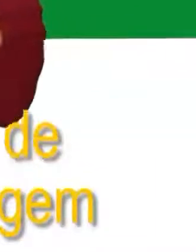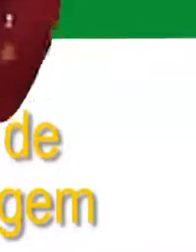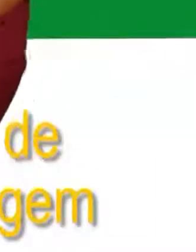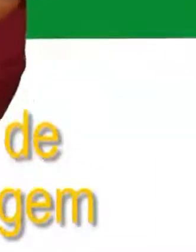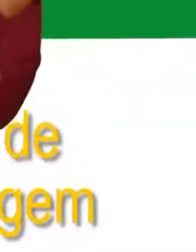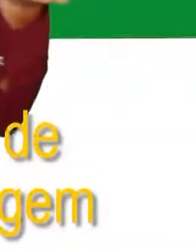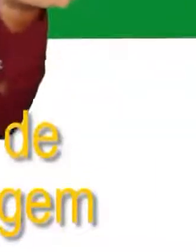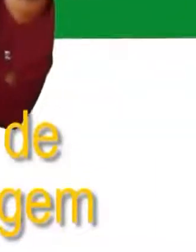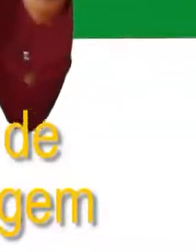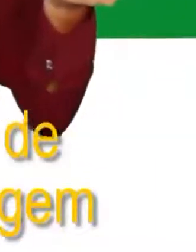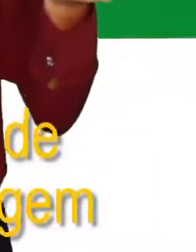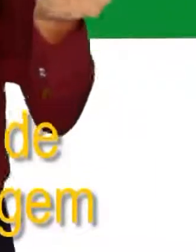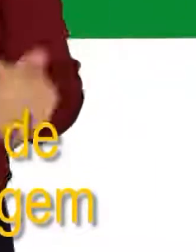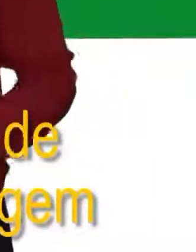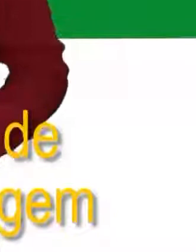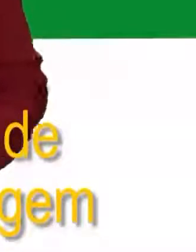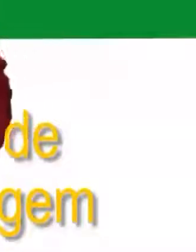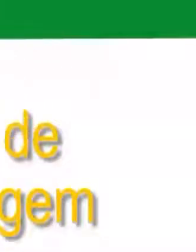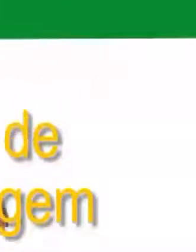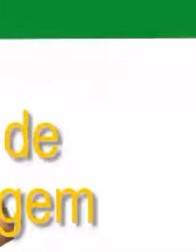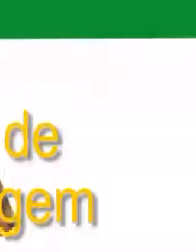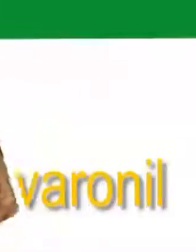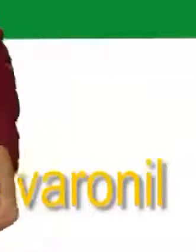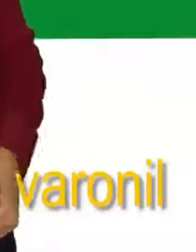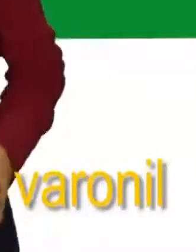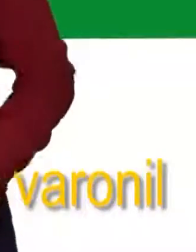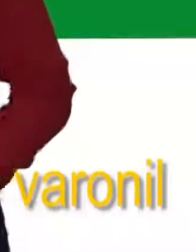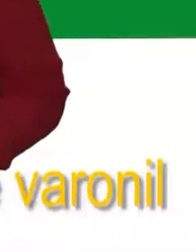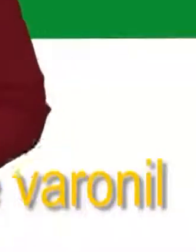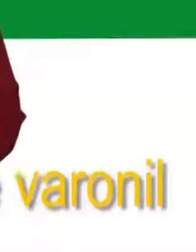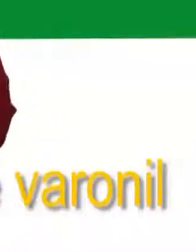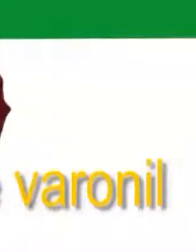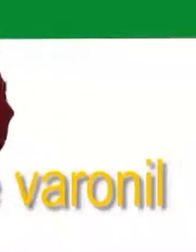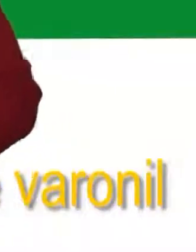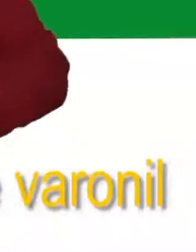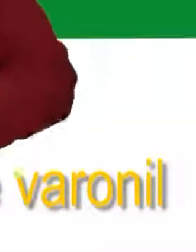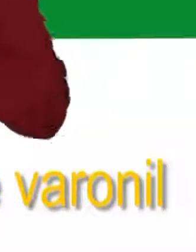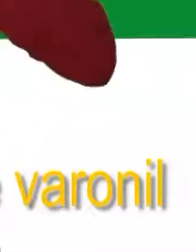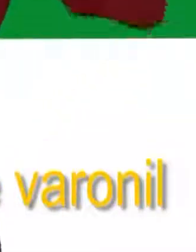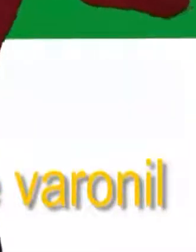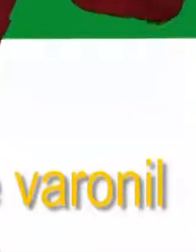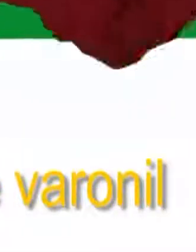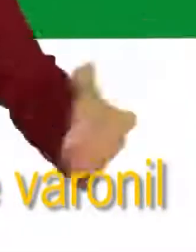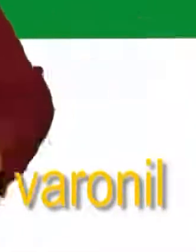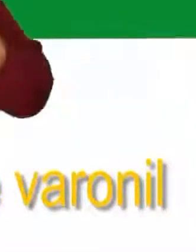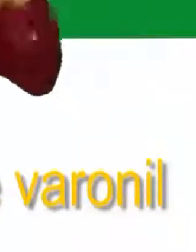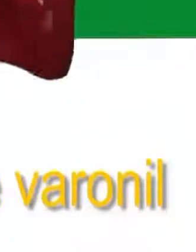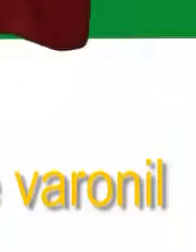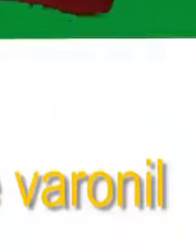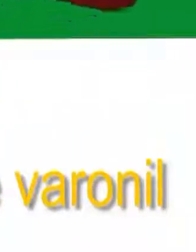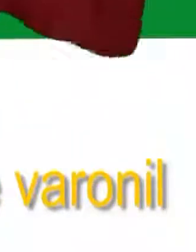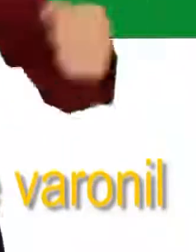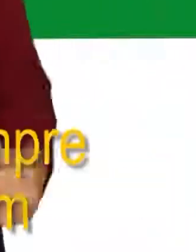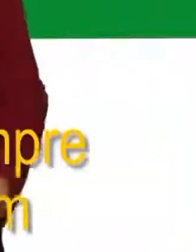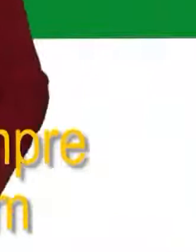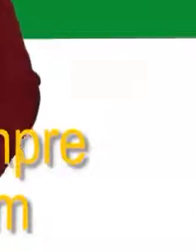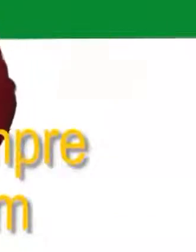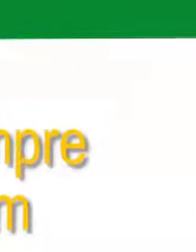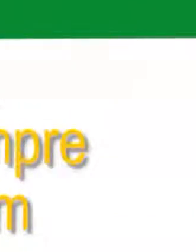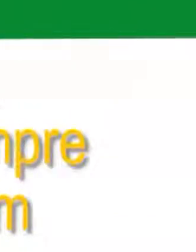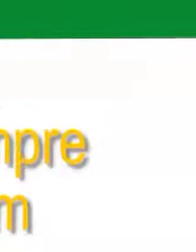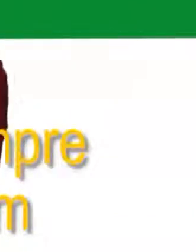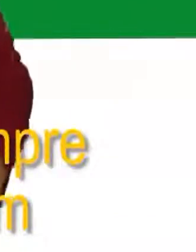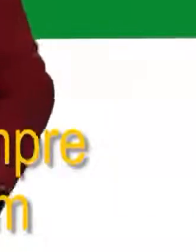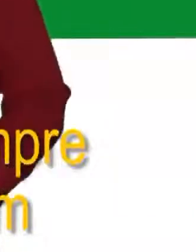incomparável, imagem. Vem a discernante, barodil. Tua